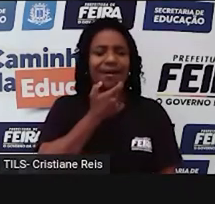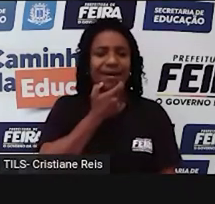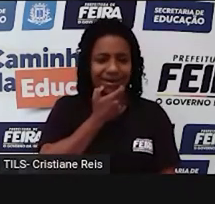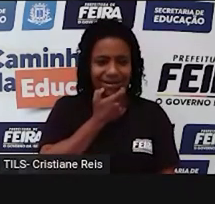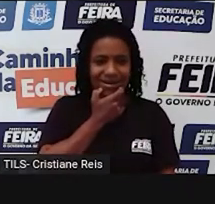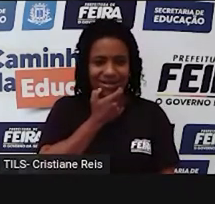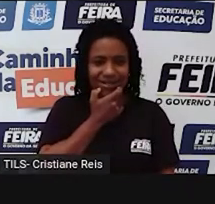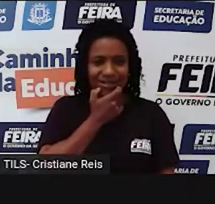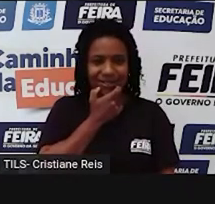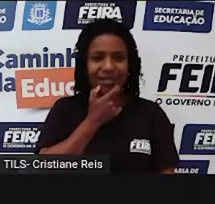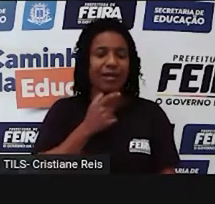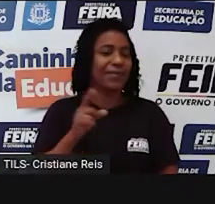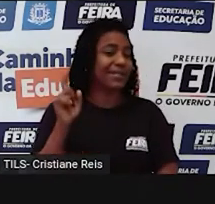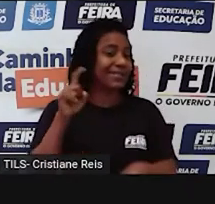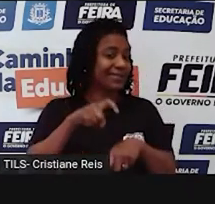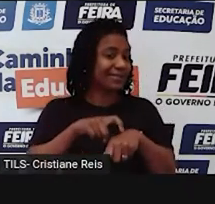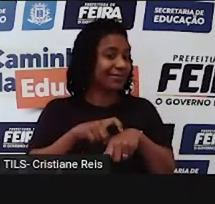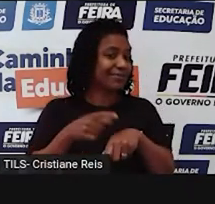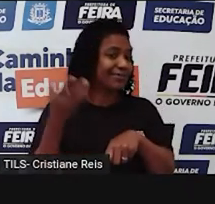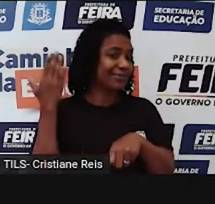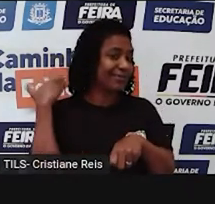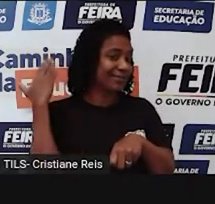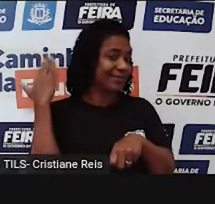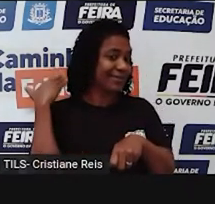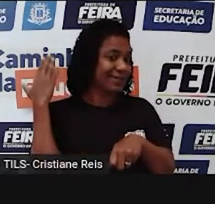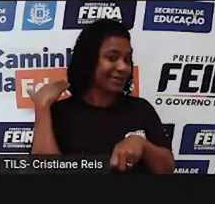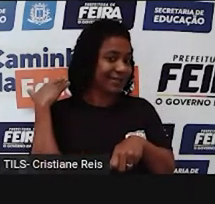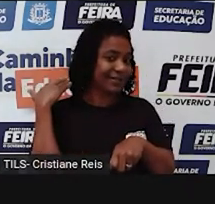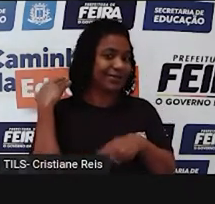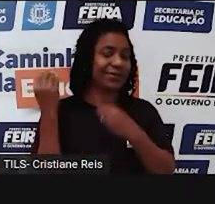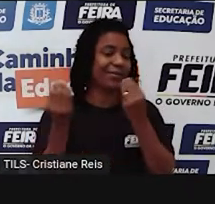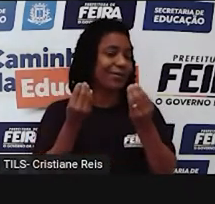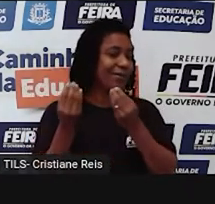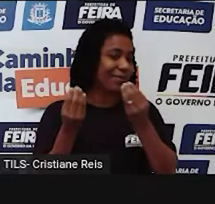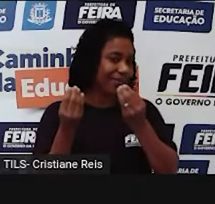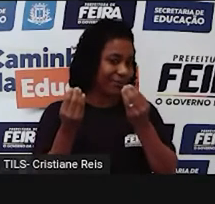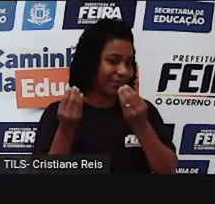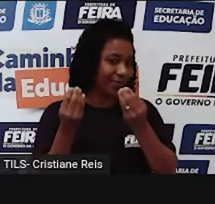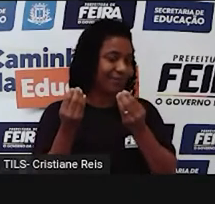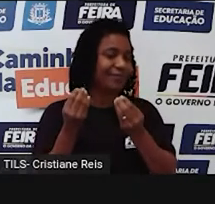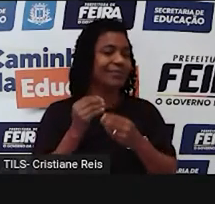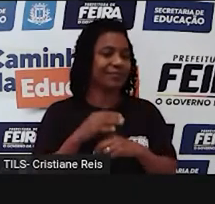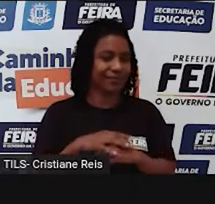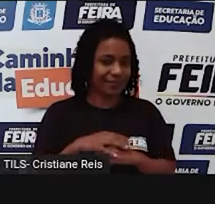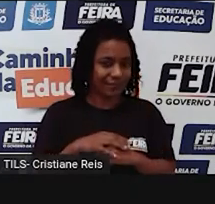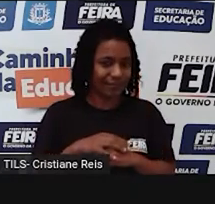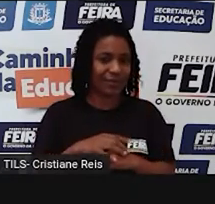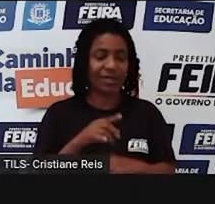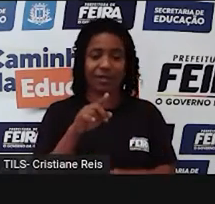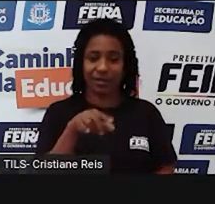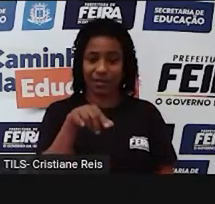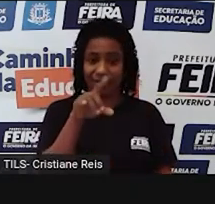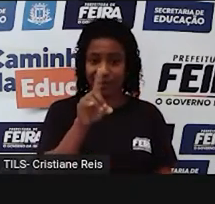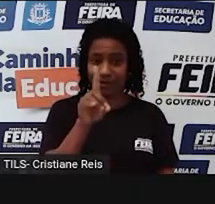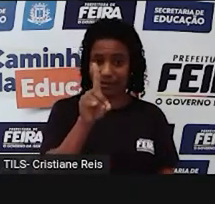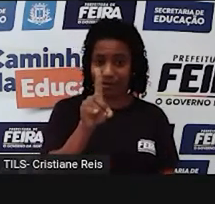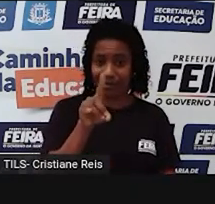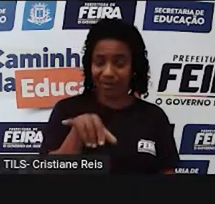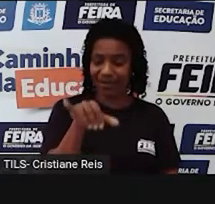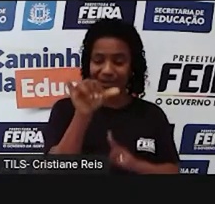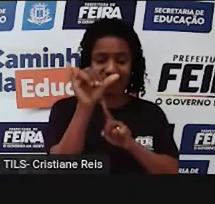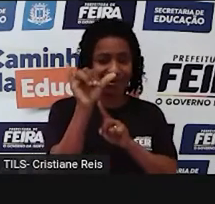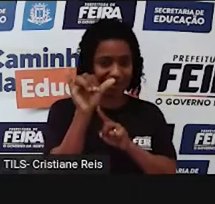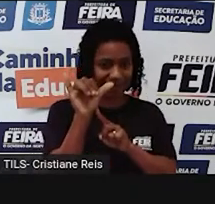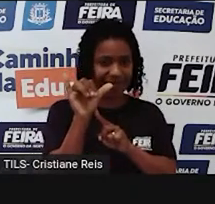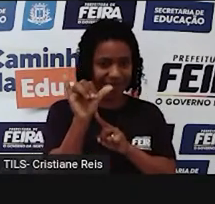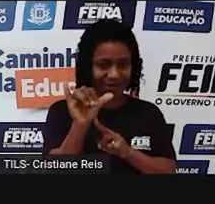me referir a essa ação no passado, observem o que eu vou fazer. O verbo termina em Y, precedido de